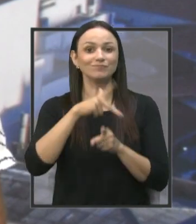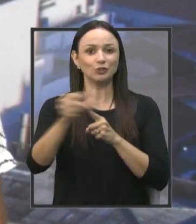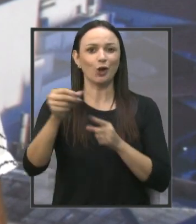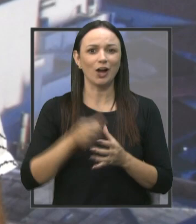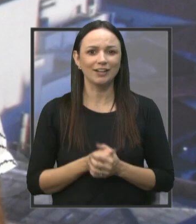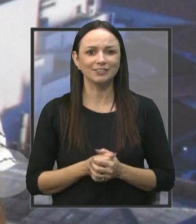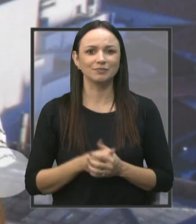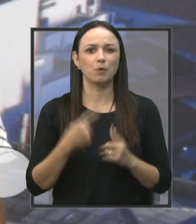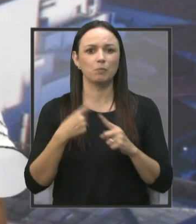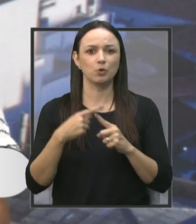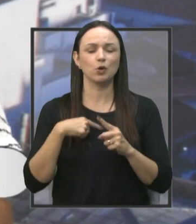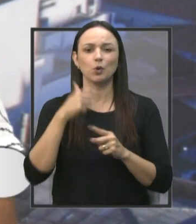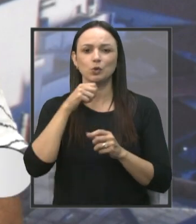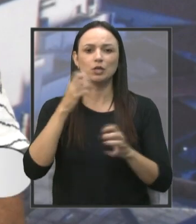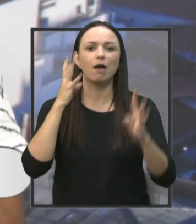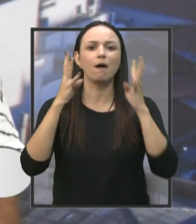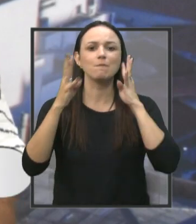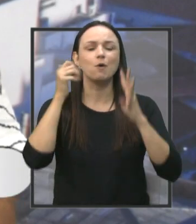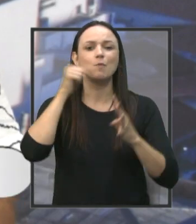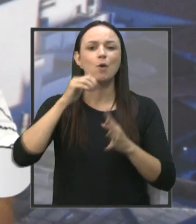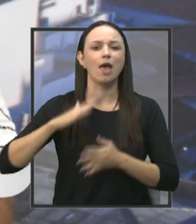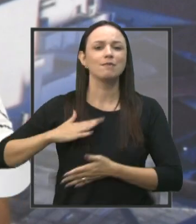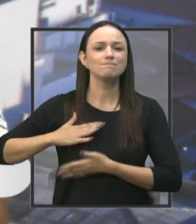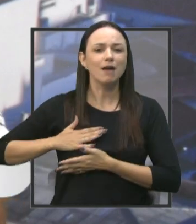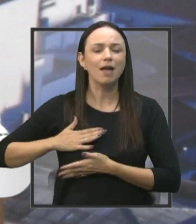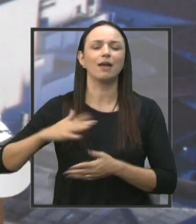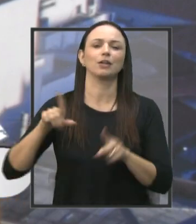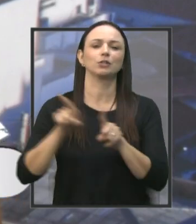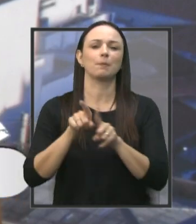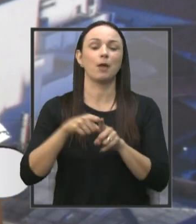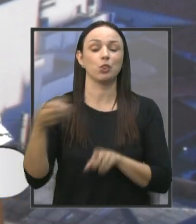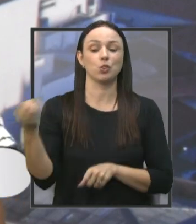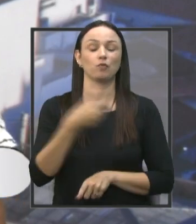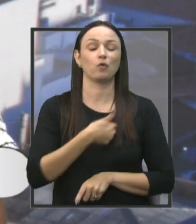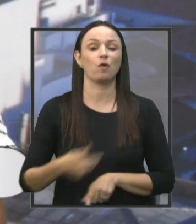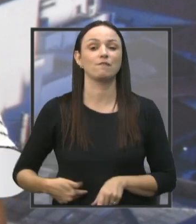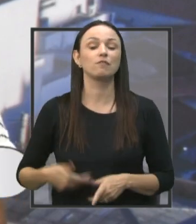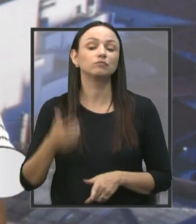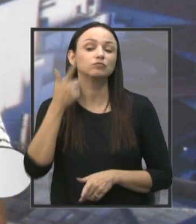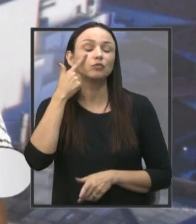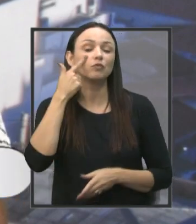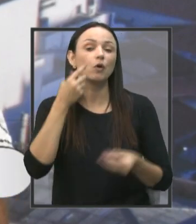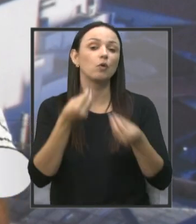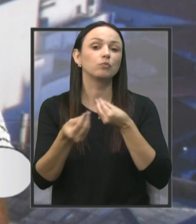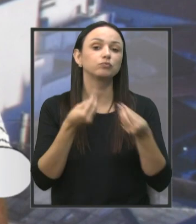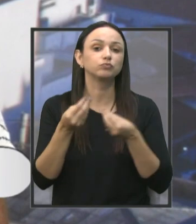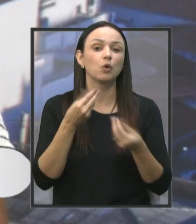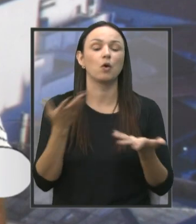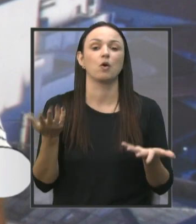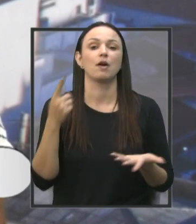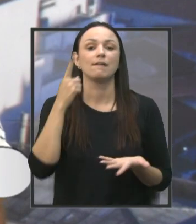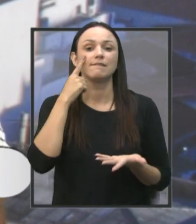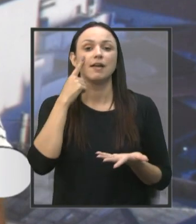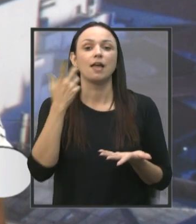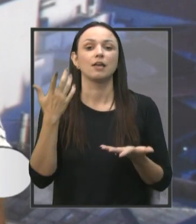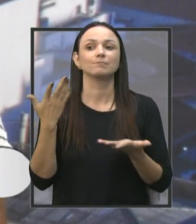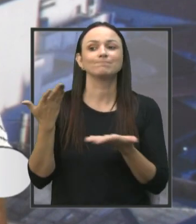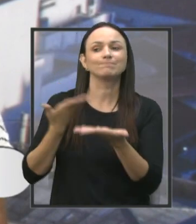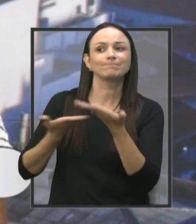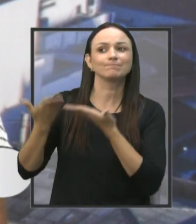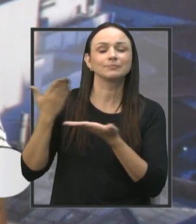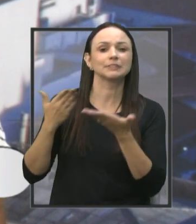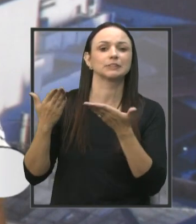Mais uma vez eu trouxe a carreta Mulheres de Peito, né, vamos ver o novo governo que vai começar, qual vai ser a nossa lida com eles também, para tentar